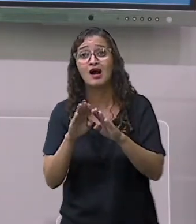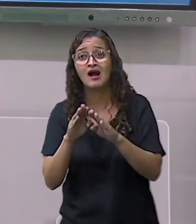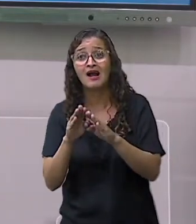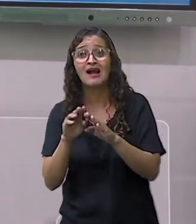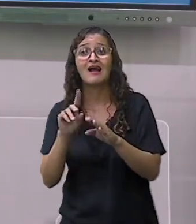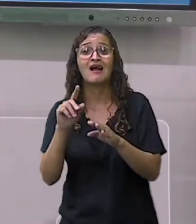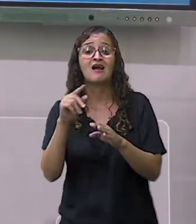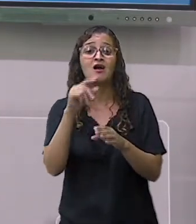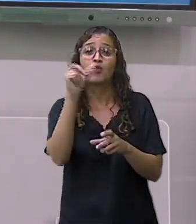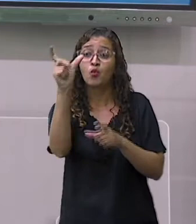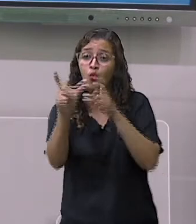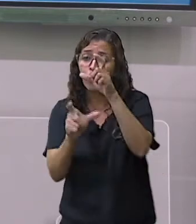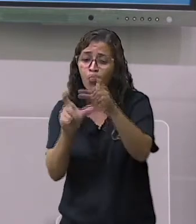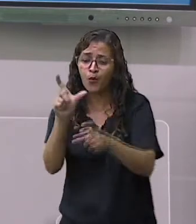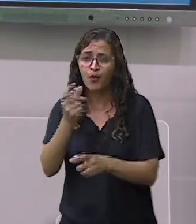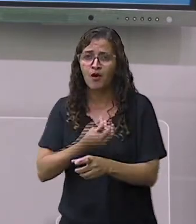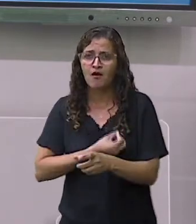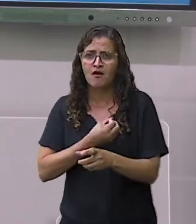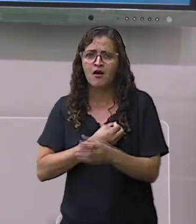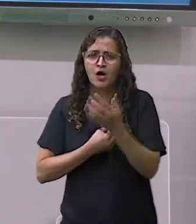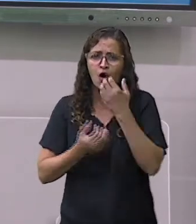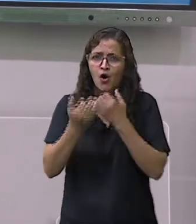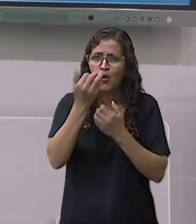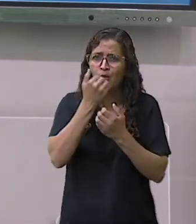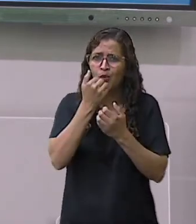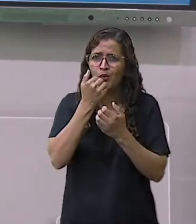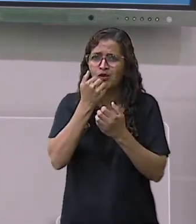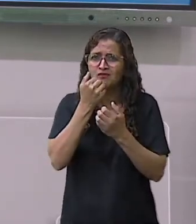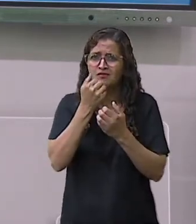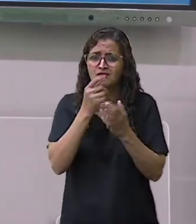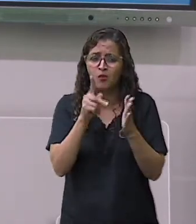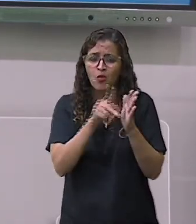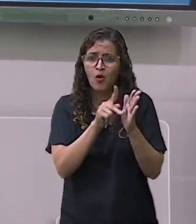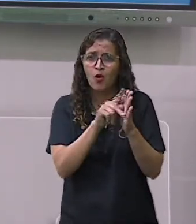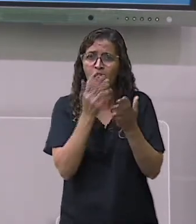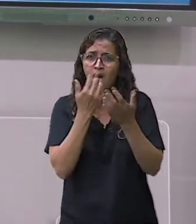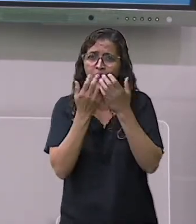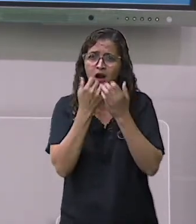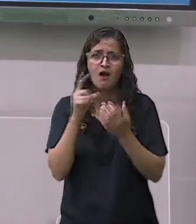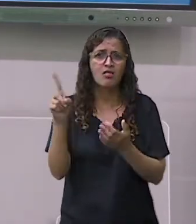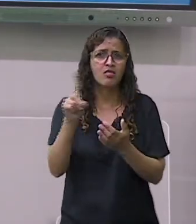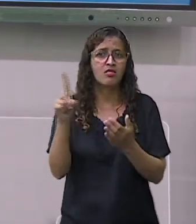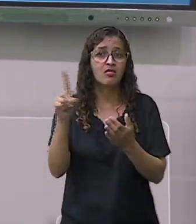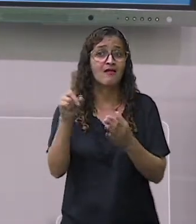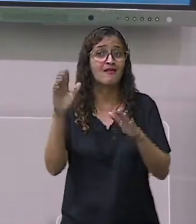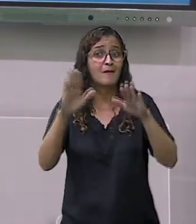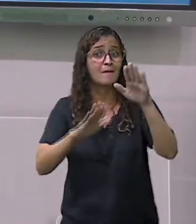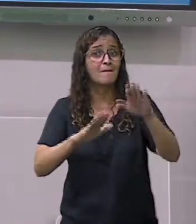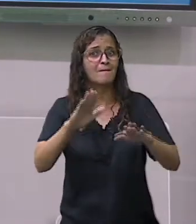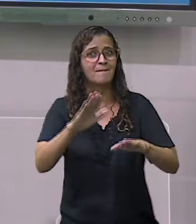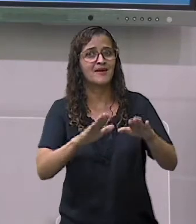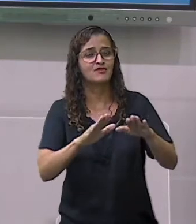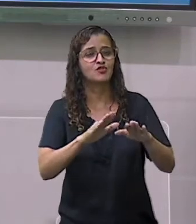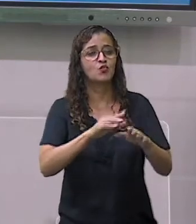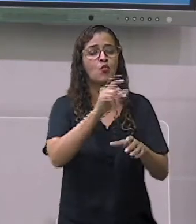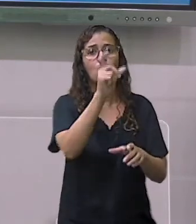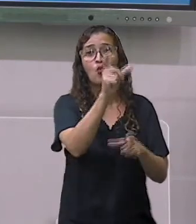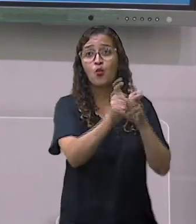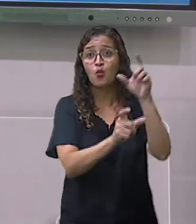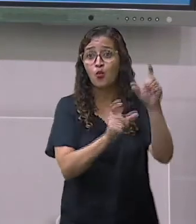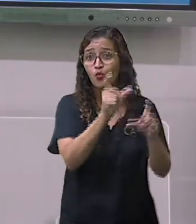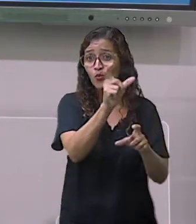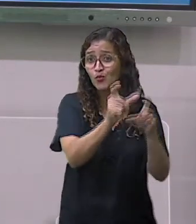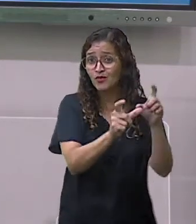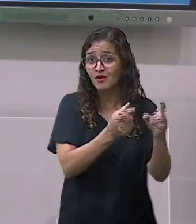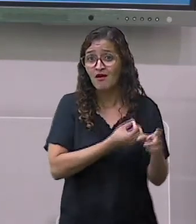próprio alimento. Eles dependem de quem? Dos outros para estar se alimentando e são classificados como